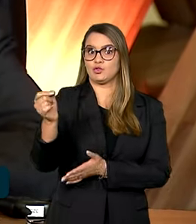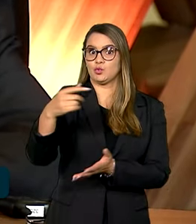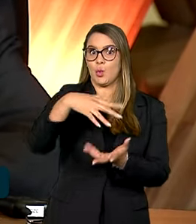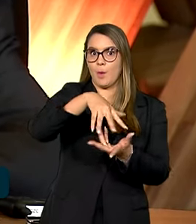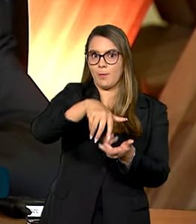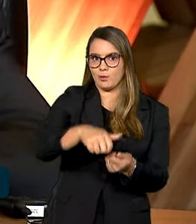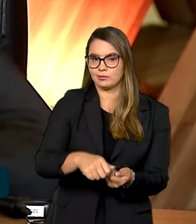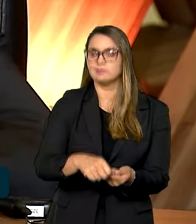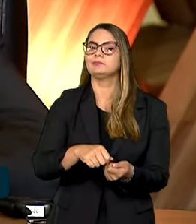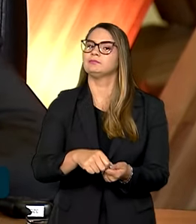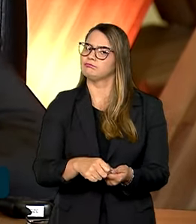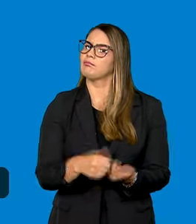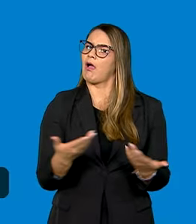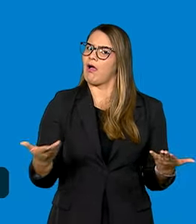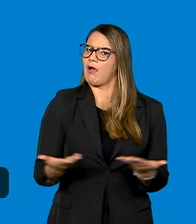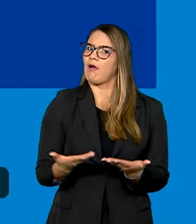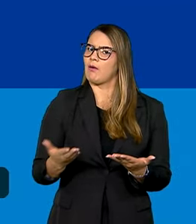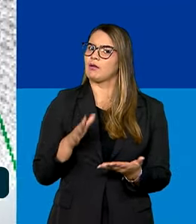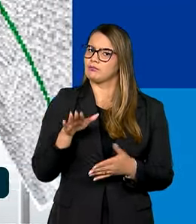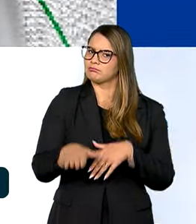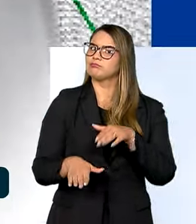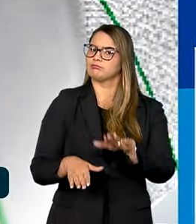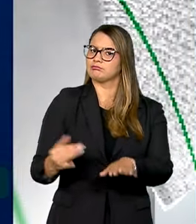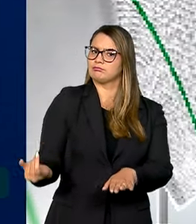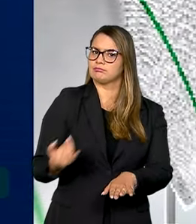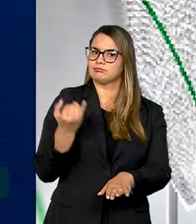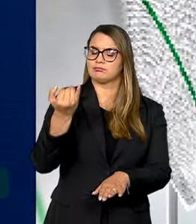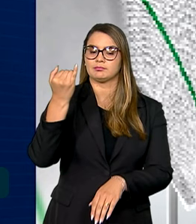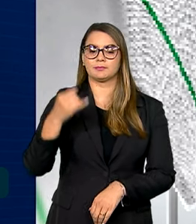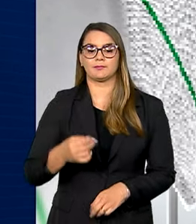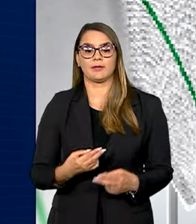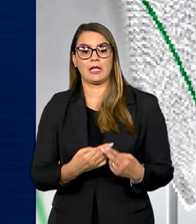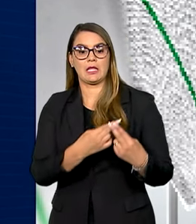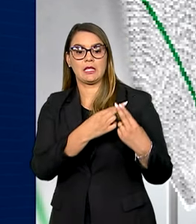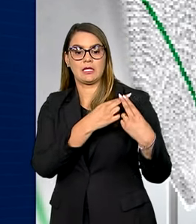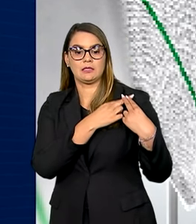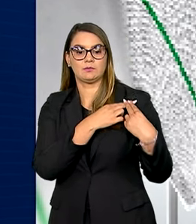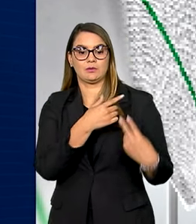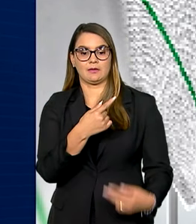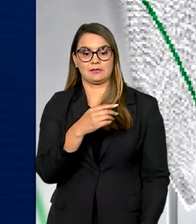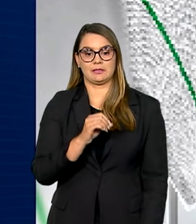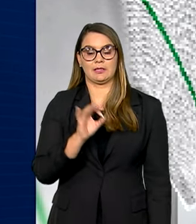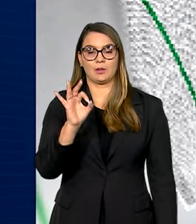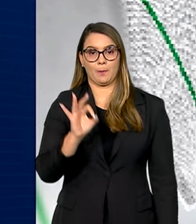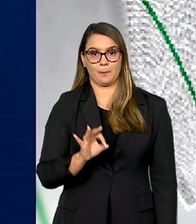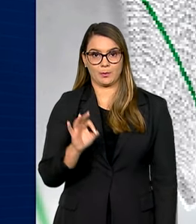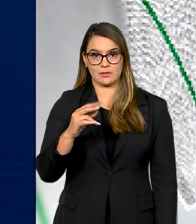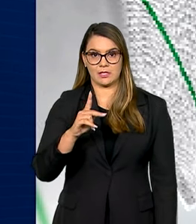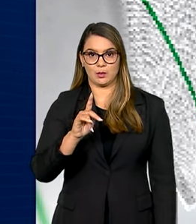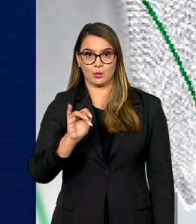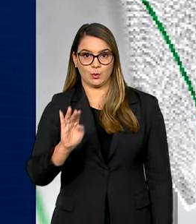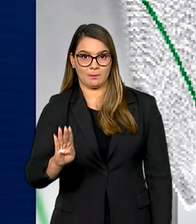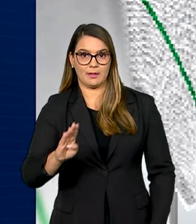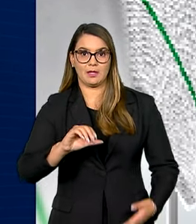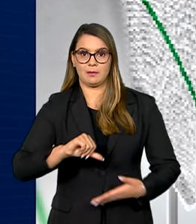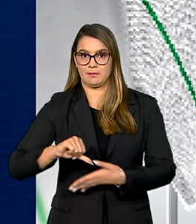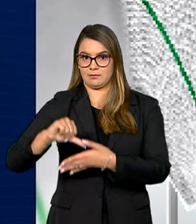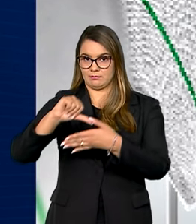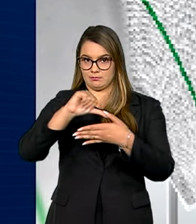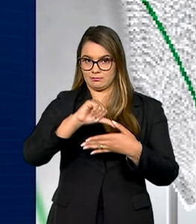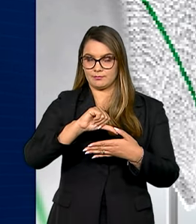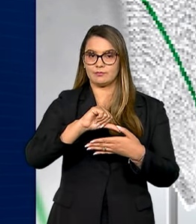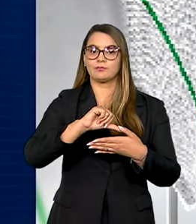Então, eu acho que é um passo importante. Responsável por quase 70% do PIB da América do Sul, o